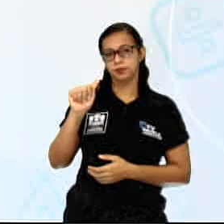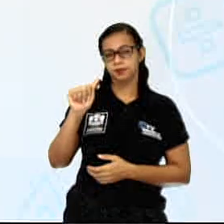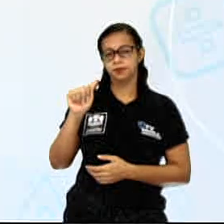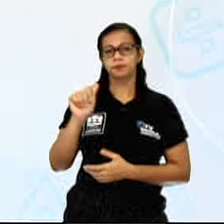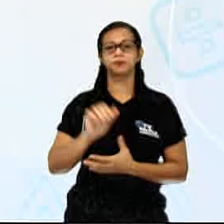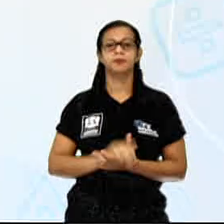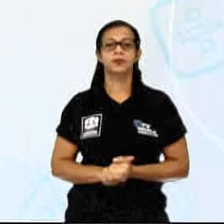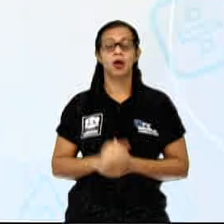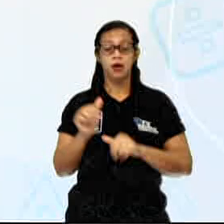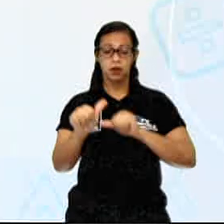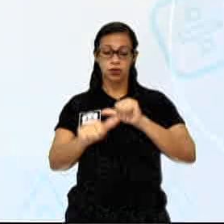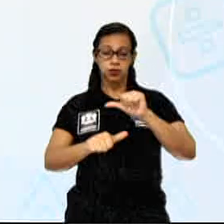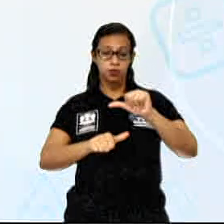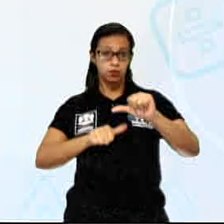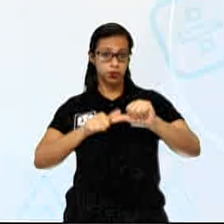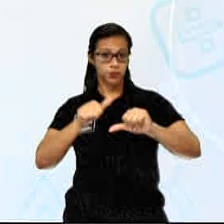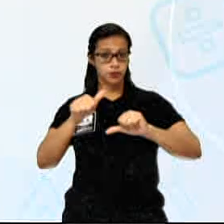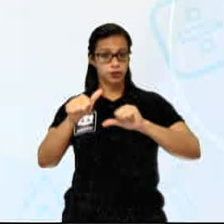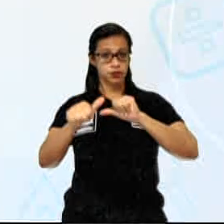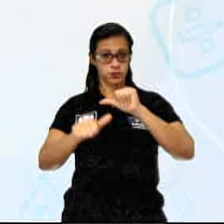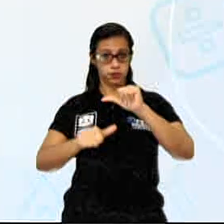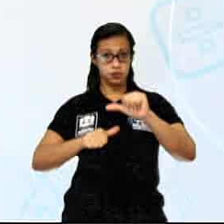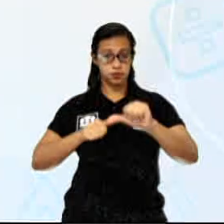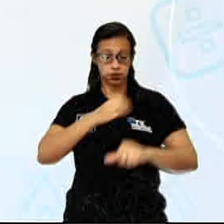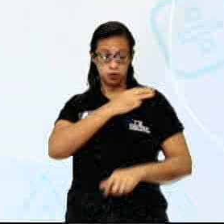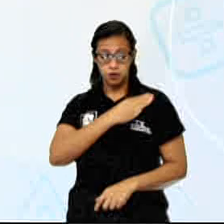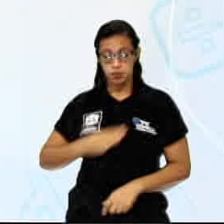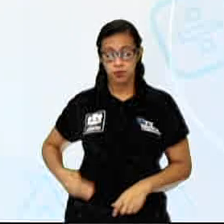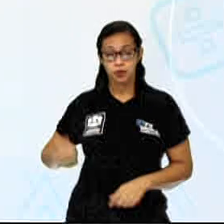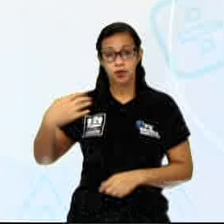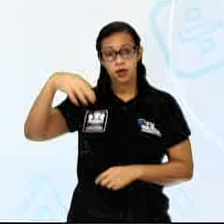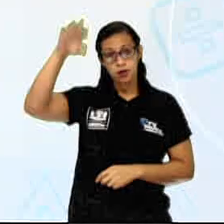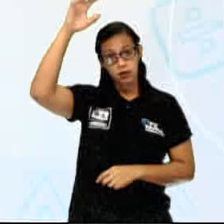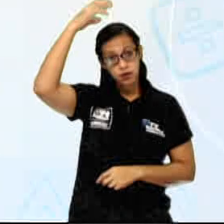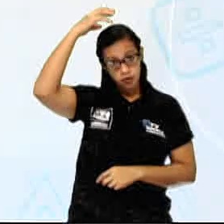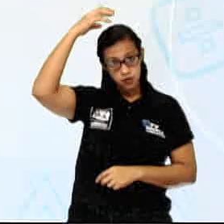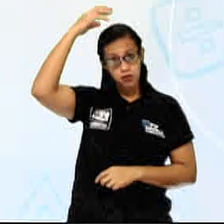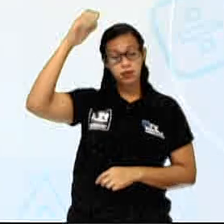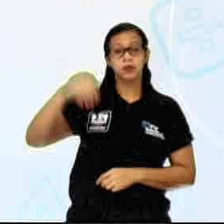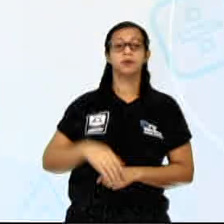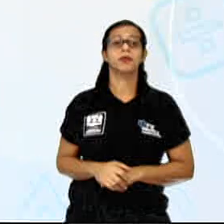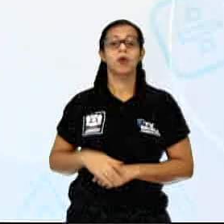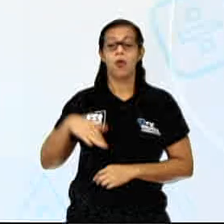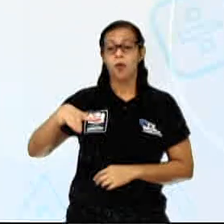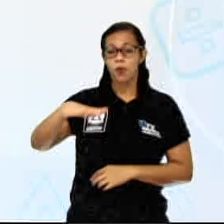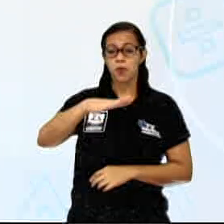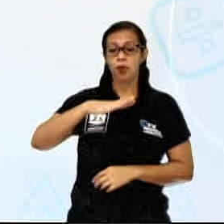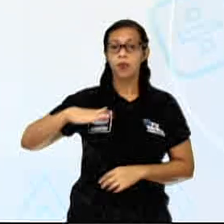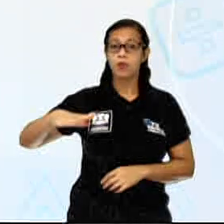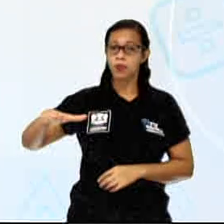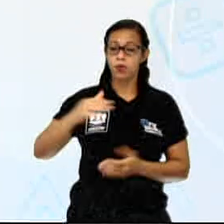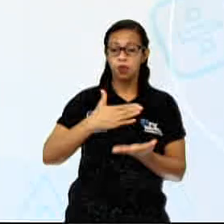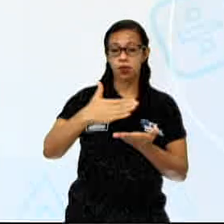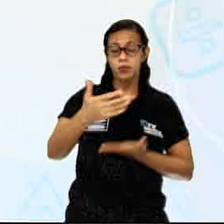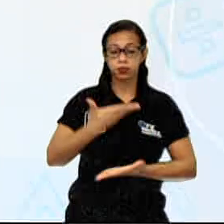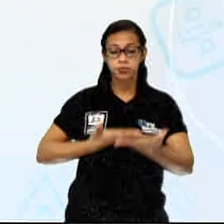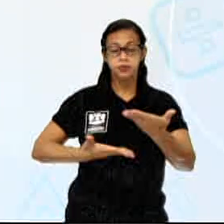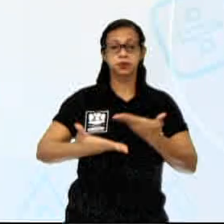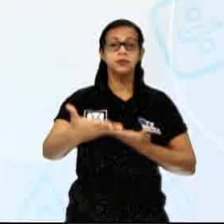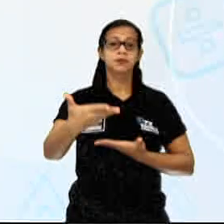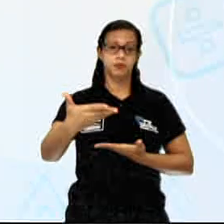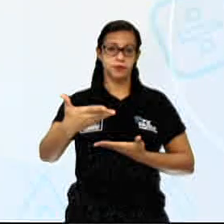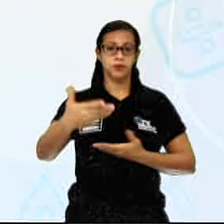Com a mudança de monarquia para a República, a população em geral passou a ter uma grande participação na vida